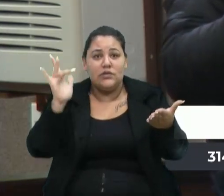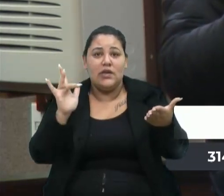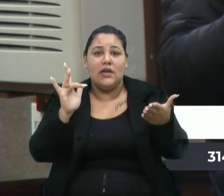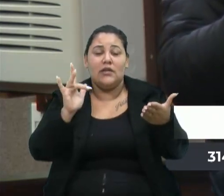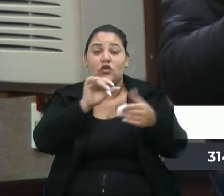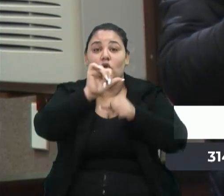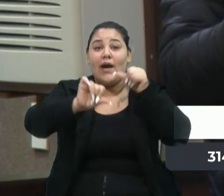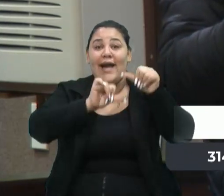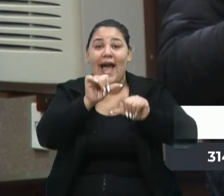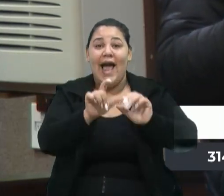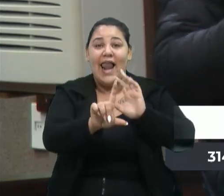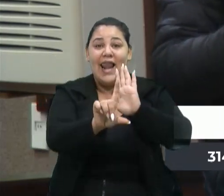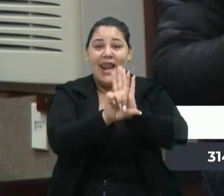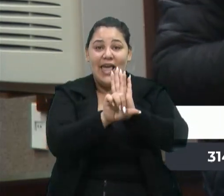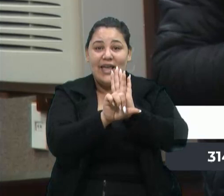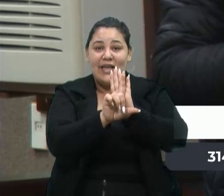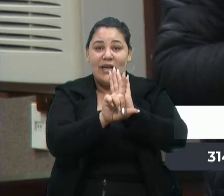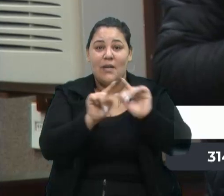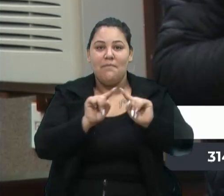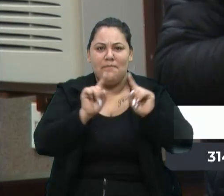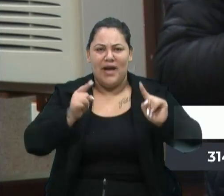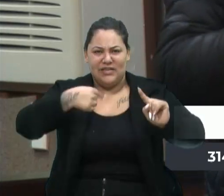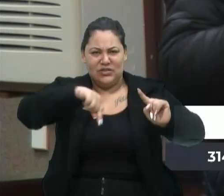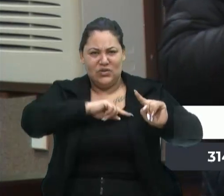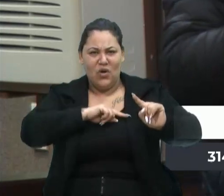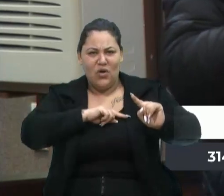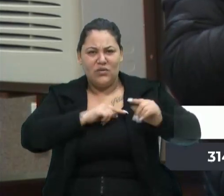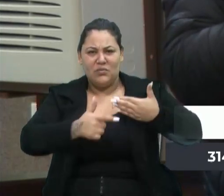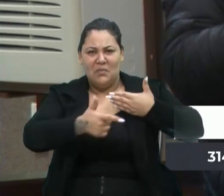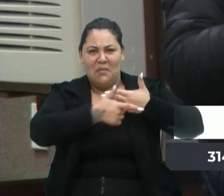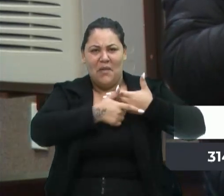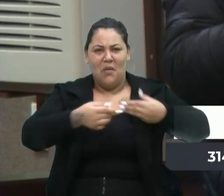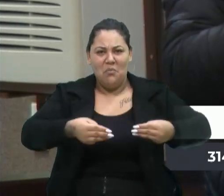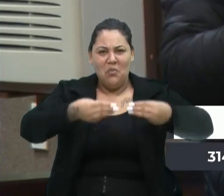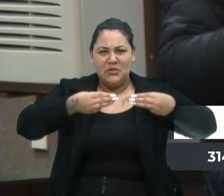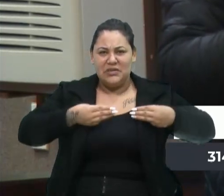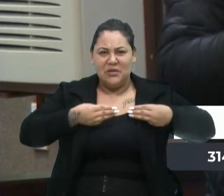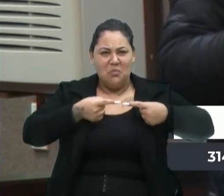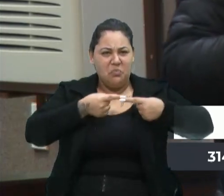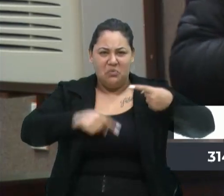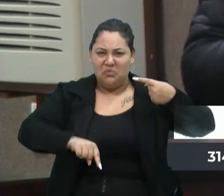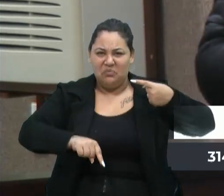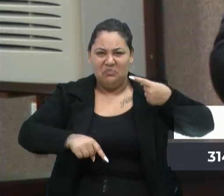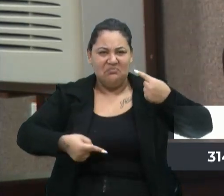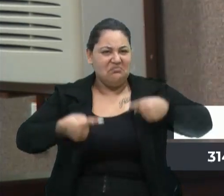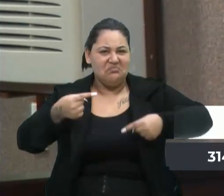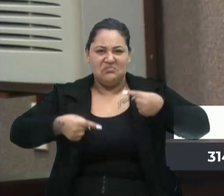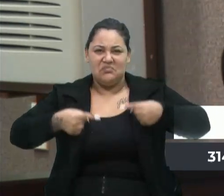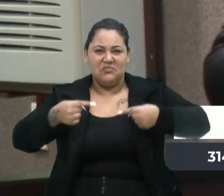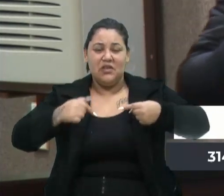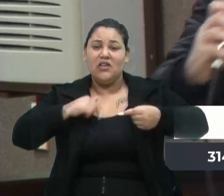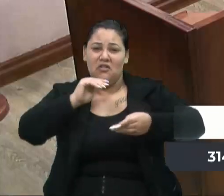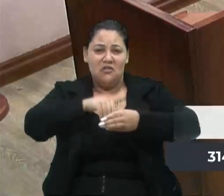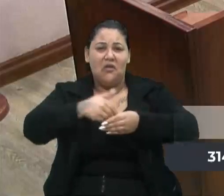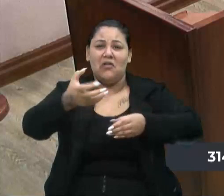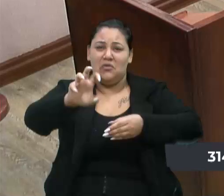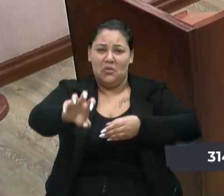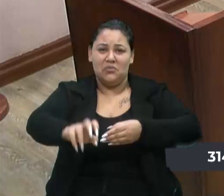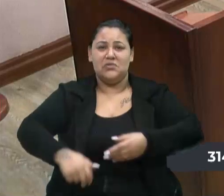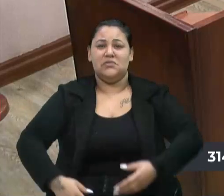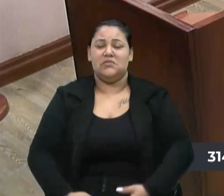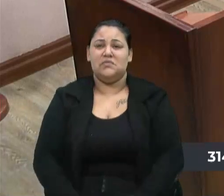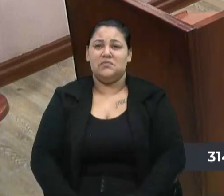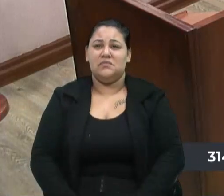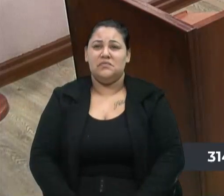legislação. Mas nós, aqui, como moção, então fica inócuo essa discussão, motivo pelo qual eu votarei contrário. Obrigado,